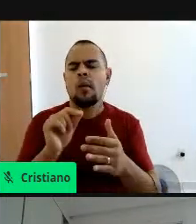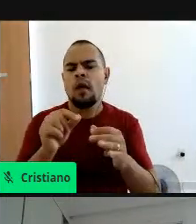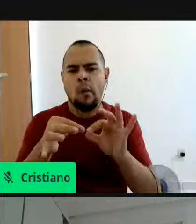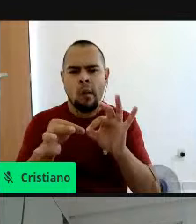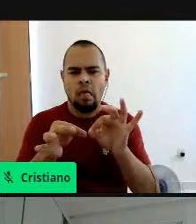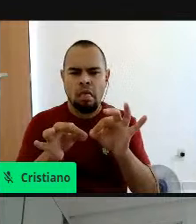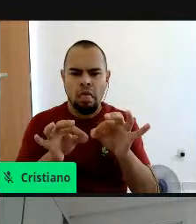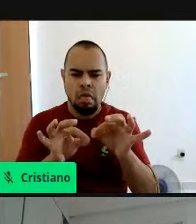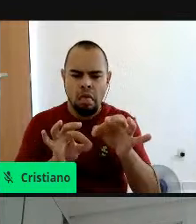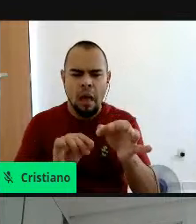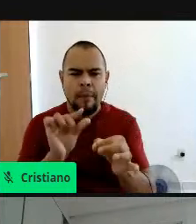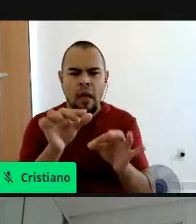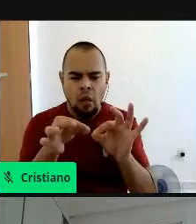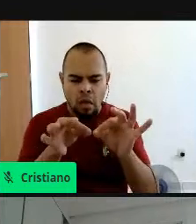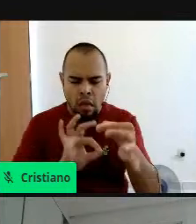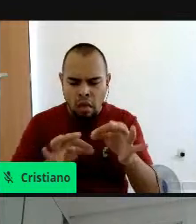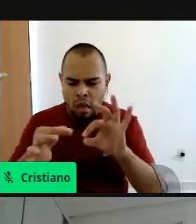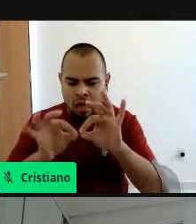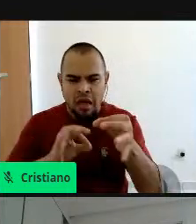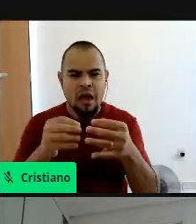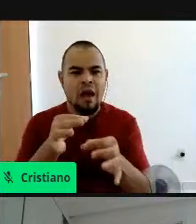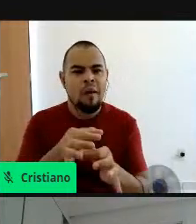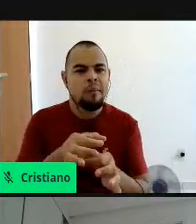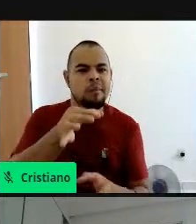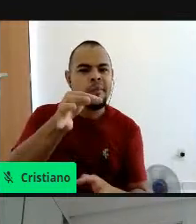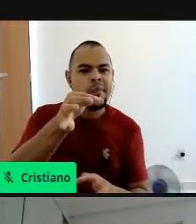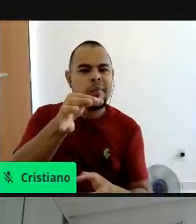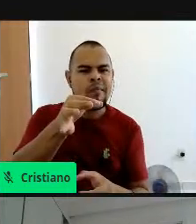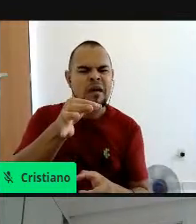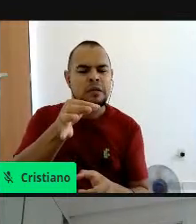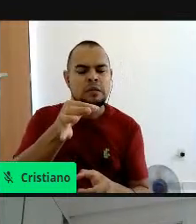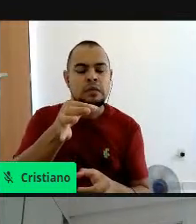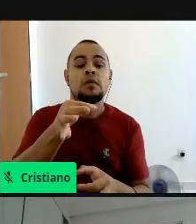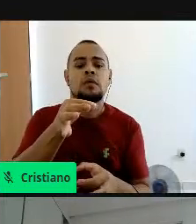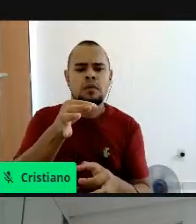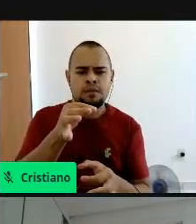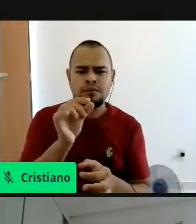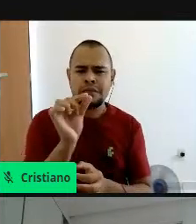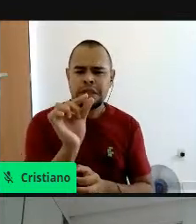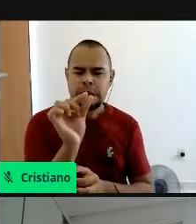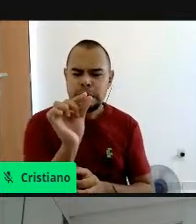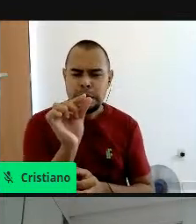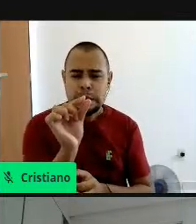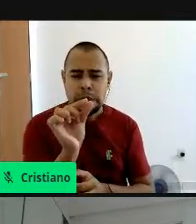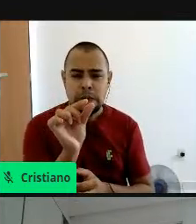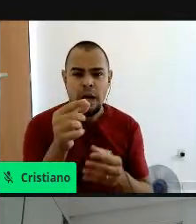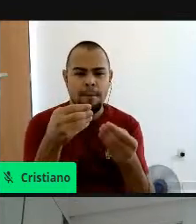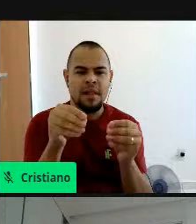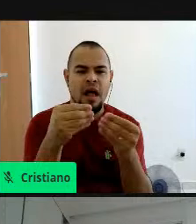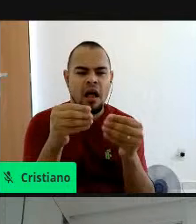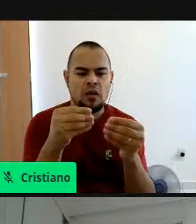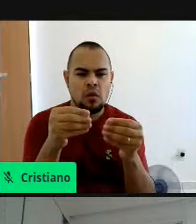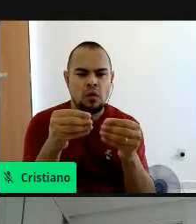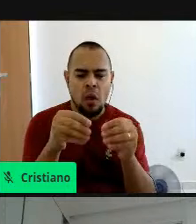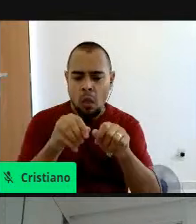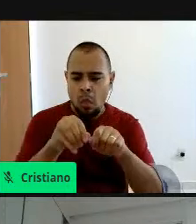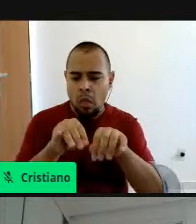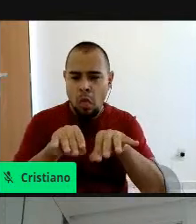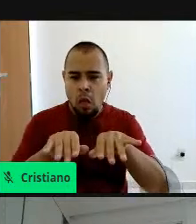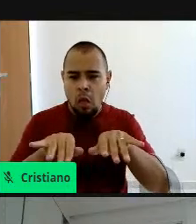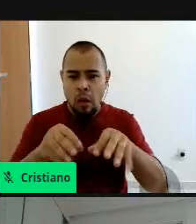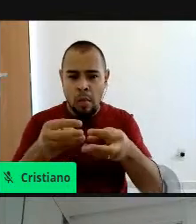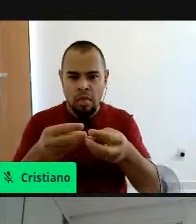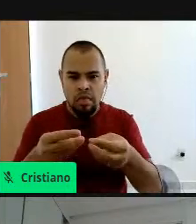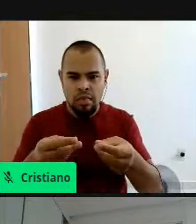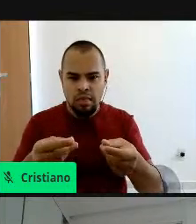pequenos pedaços, que é o que a gente tem ouvido muito falar, que é o microplástico, não é, então o microplástico, ele está